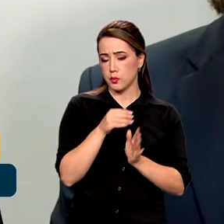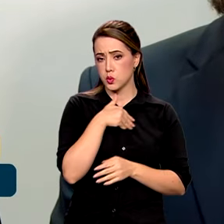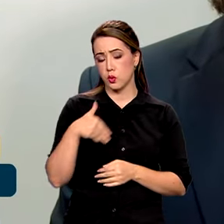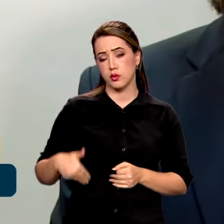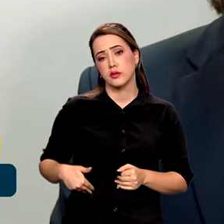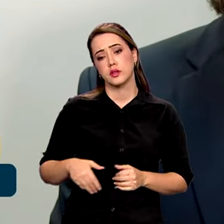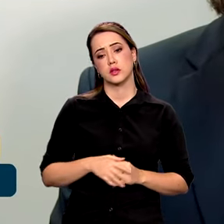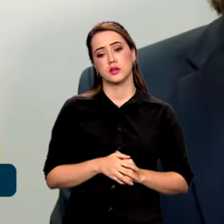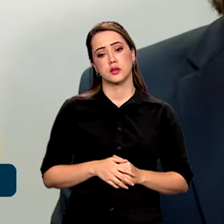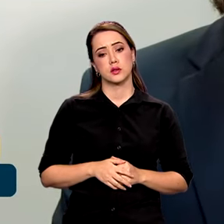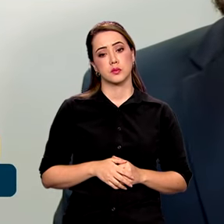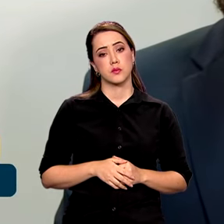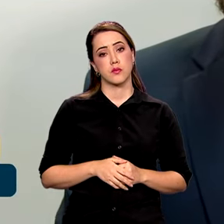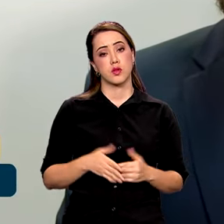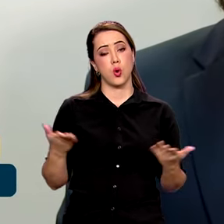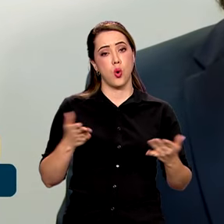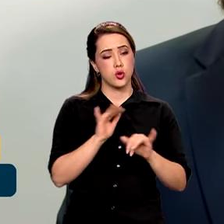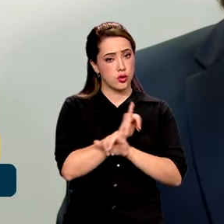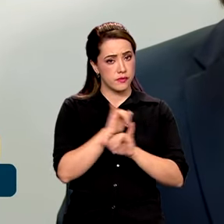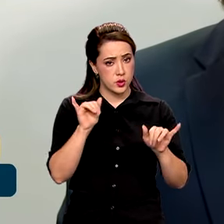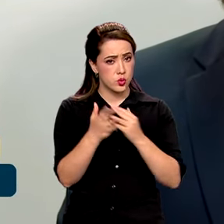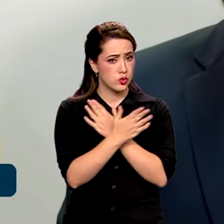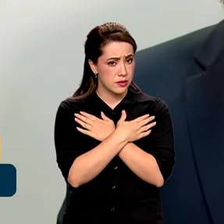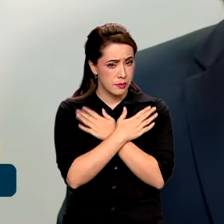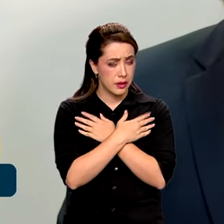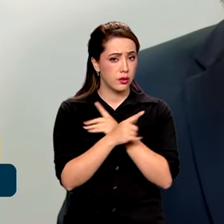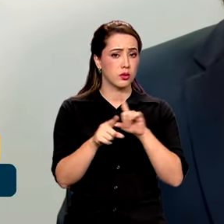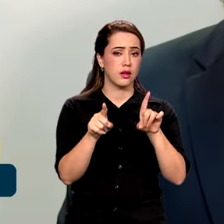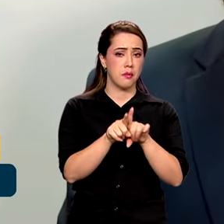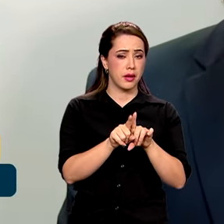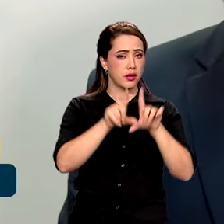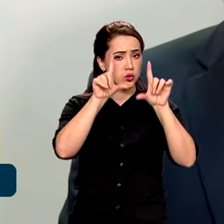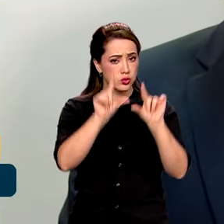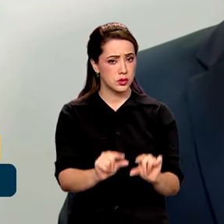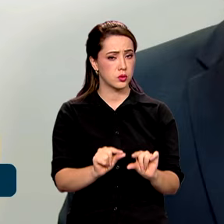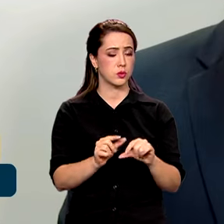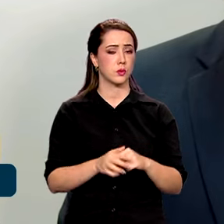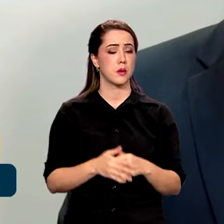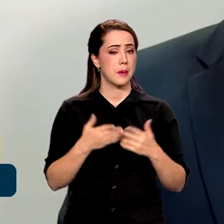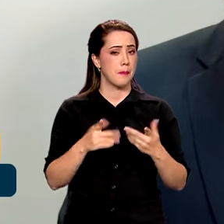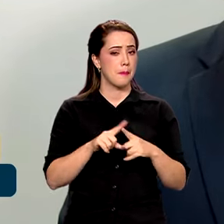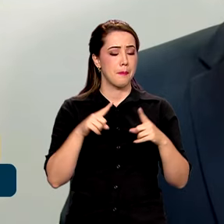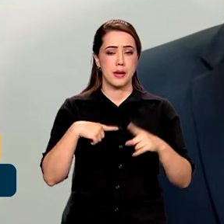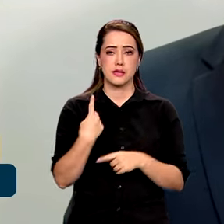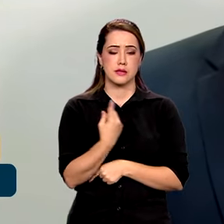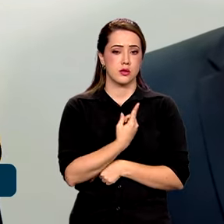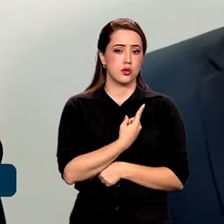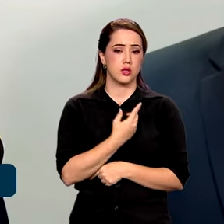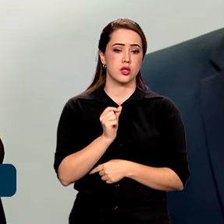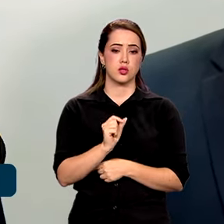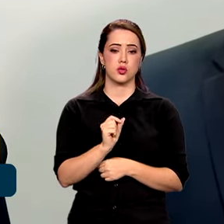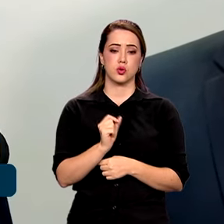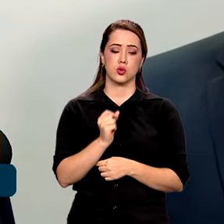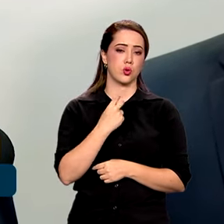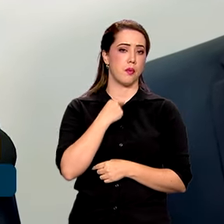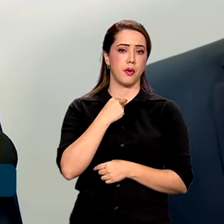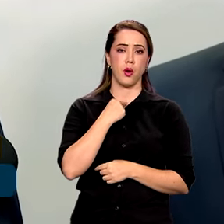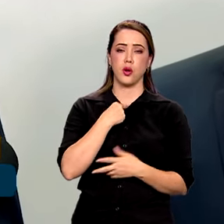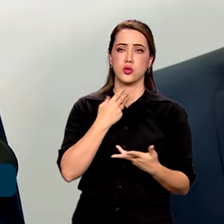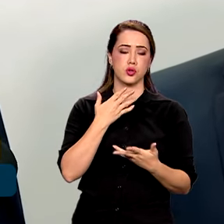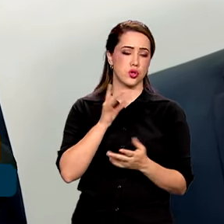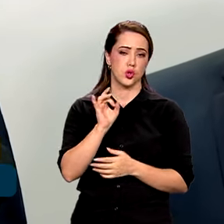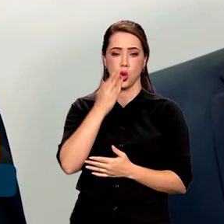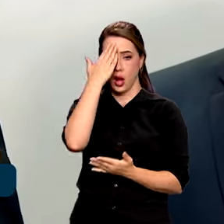saiu dado desemprego hoje também em queda, mas nós não devemos nos iludir com isso.